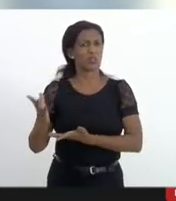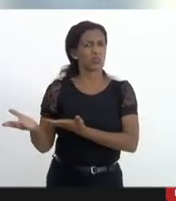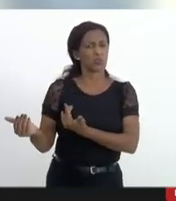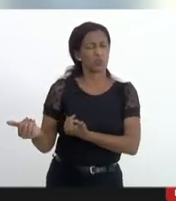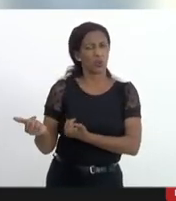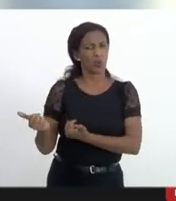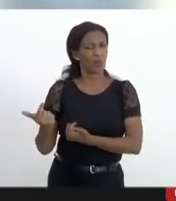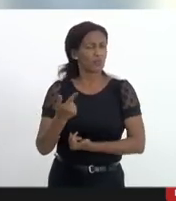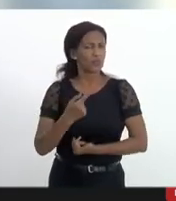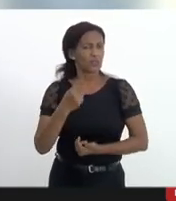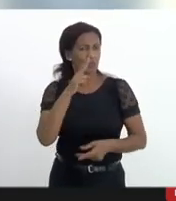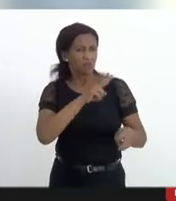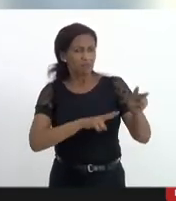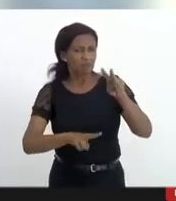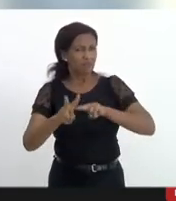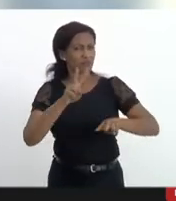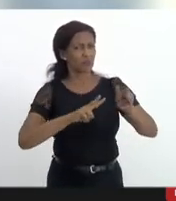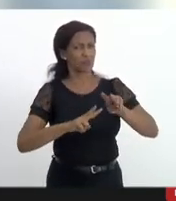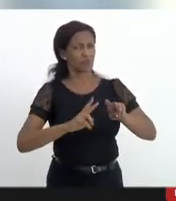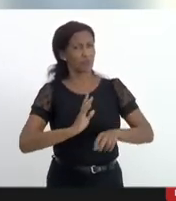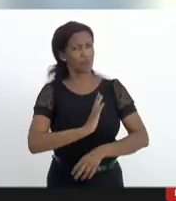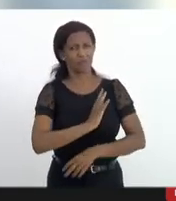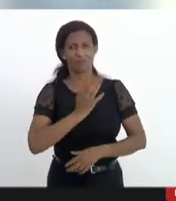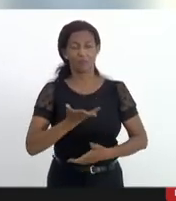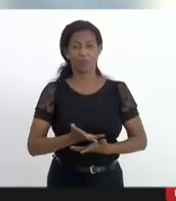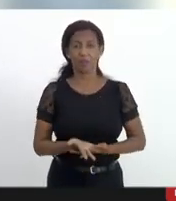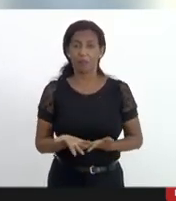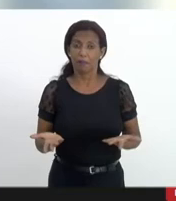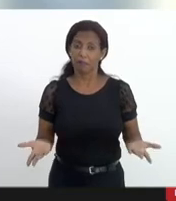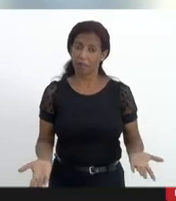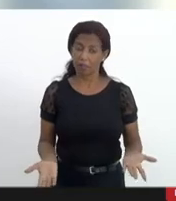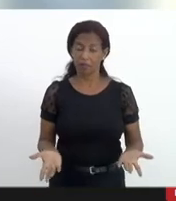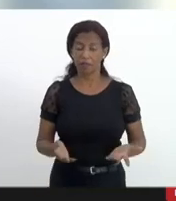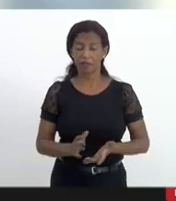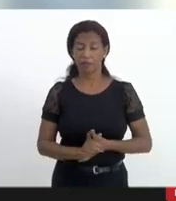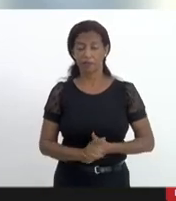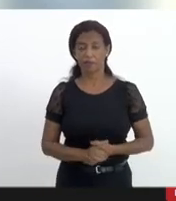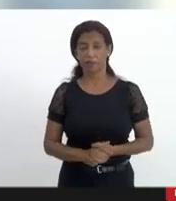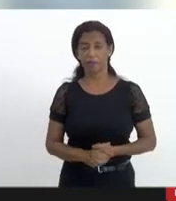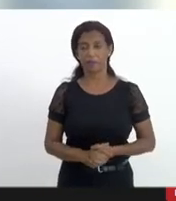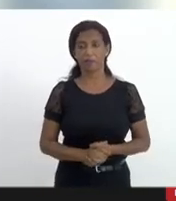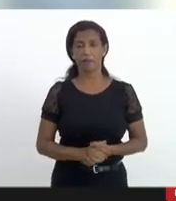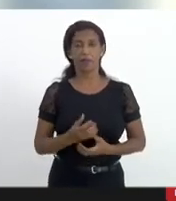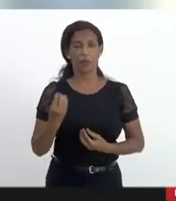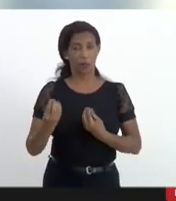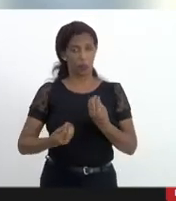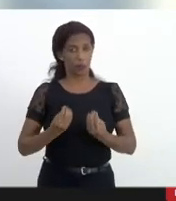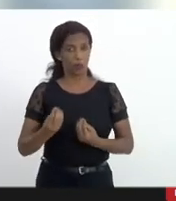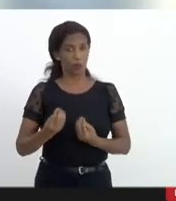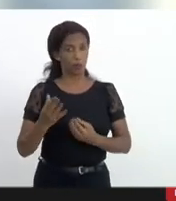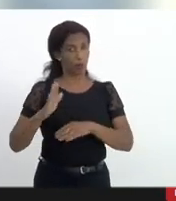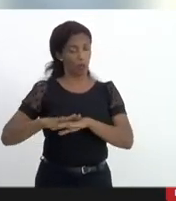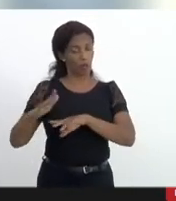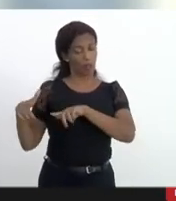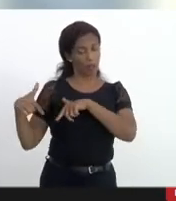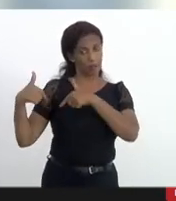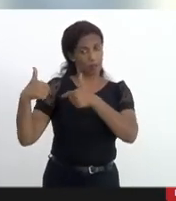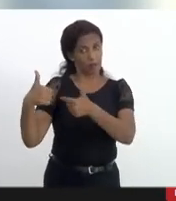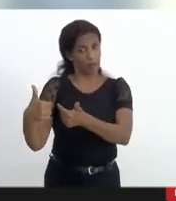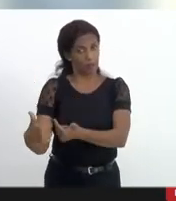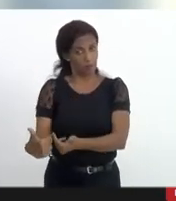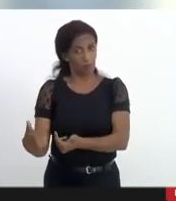são visões cruéis mas como eu já disse que a ação ela tem que